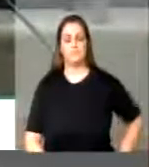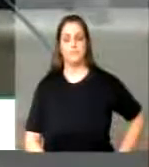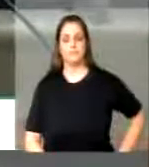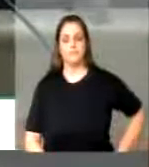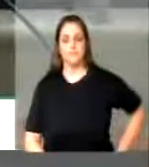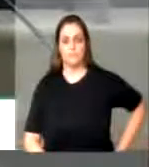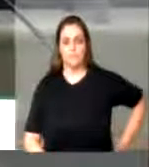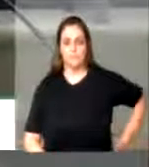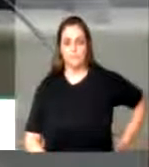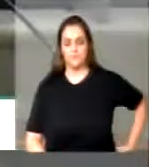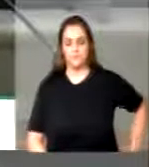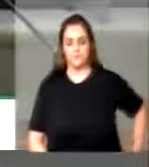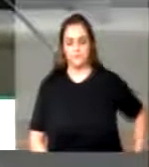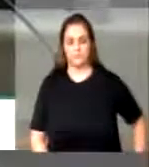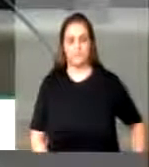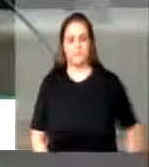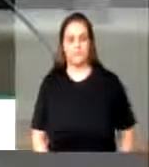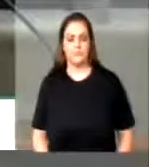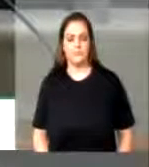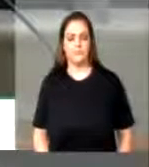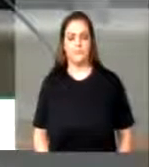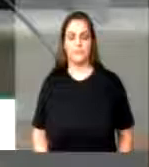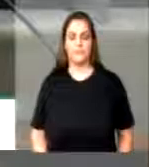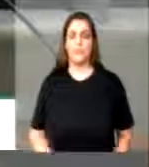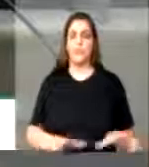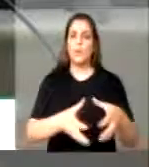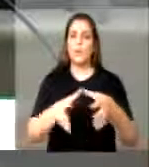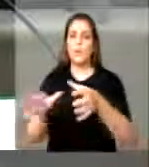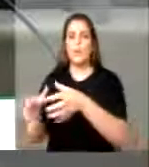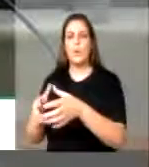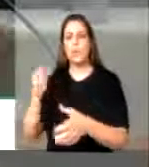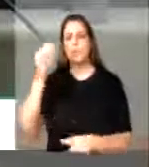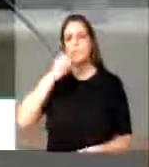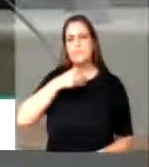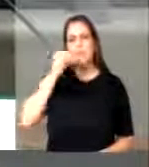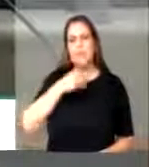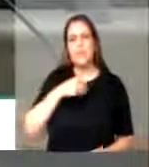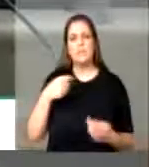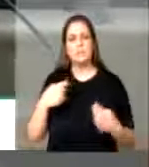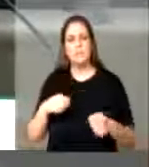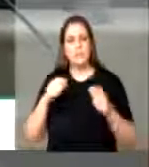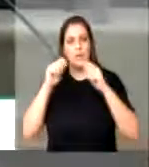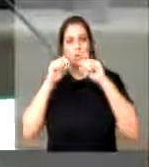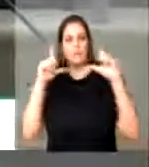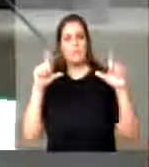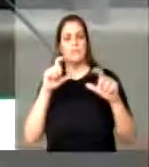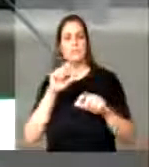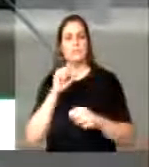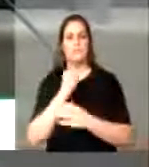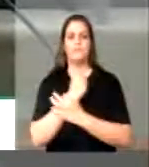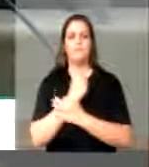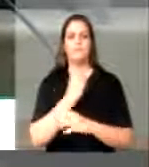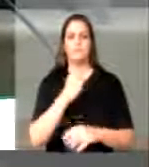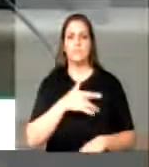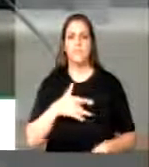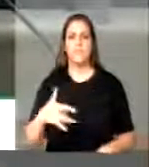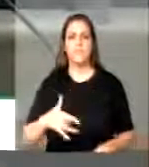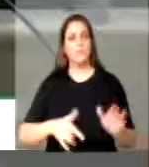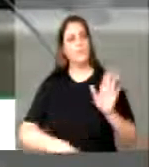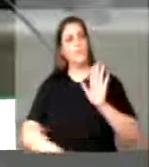tornou-se um direito de grupos mais fragilizados, definido em lei, e a Previdência